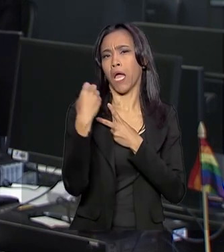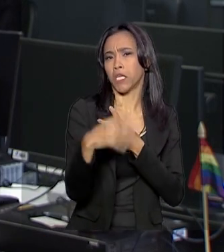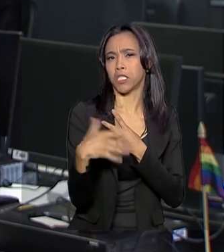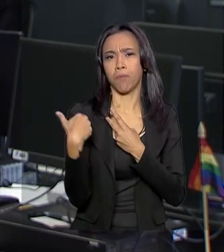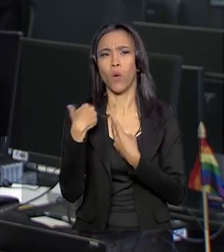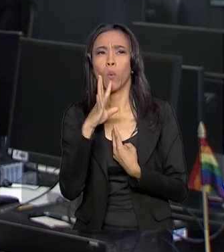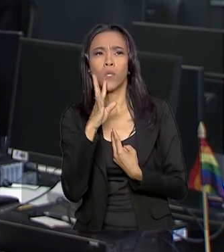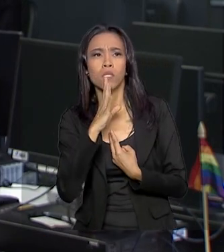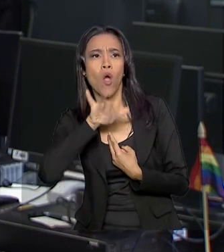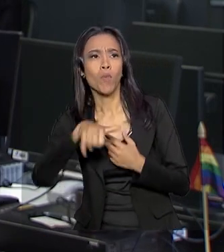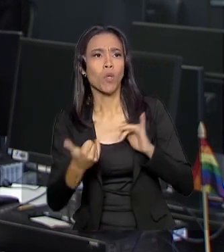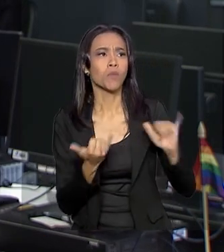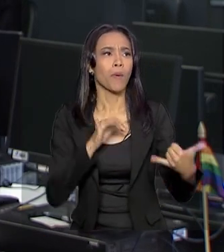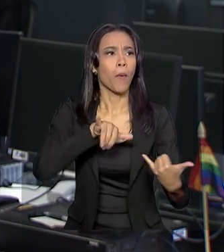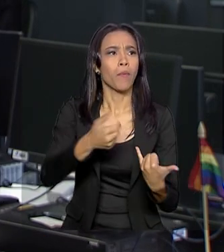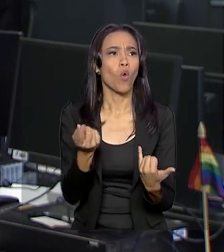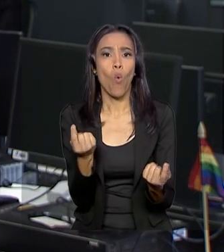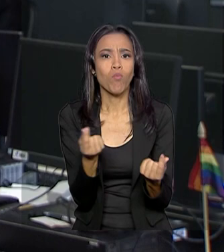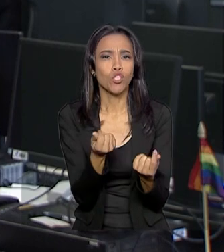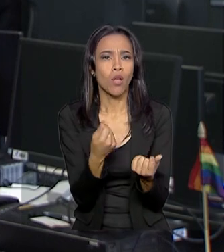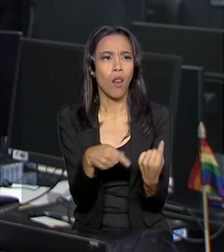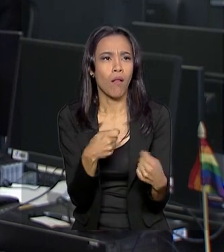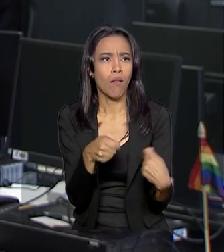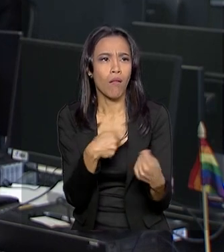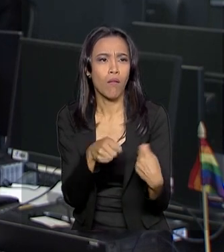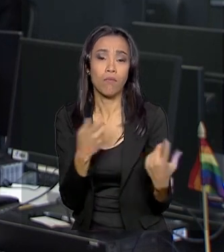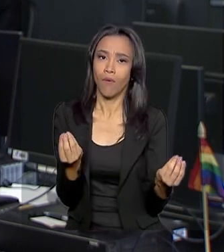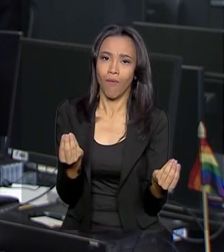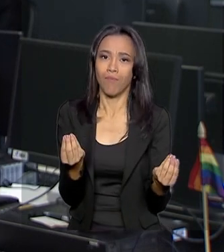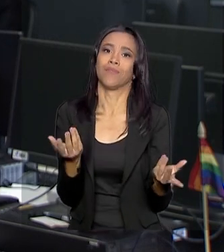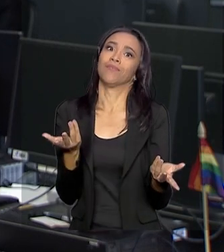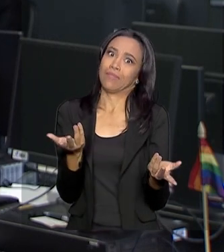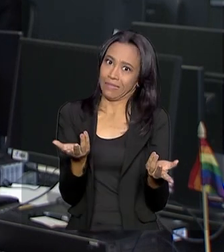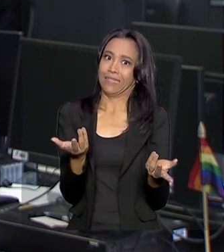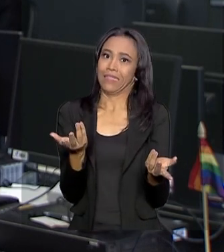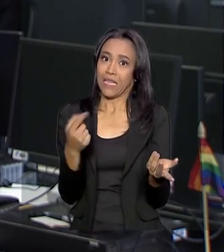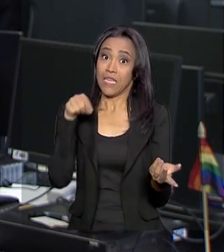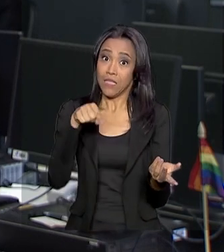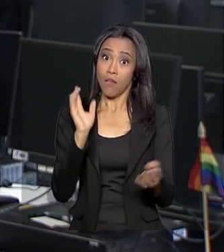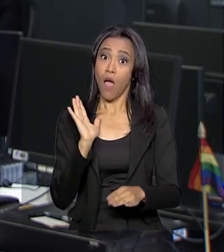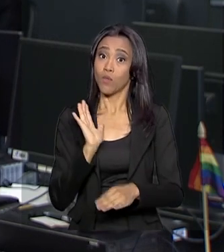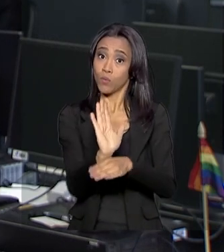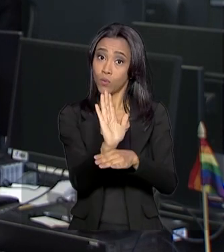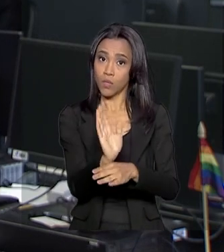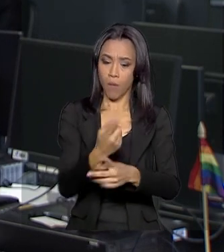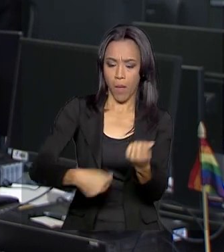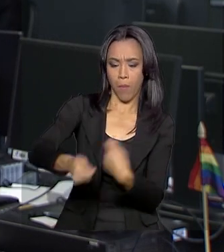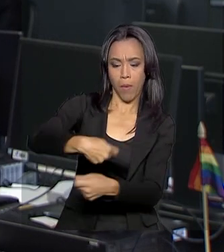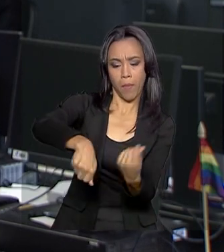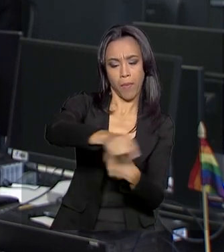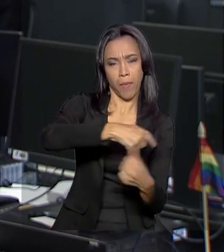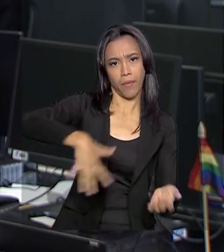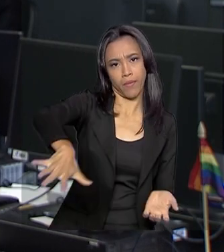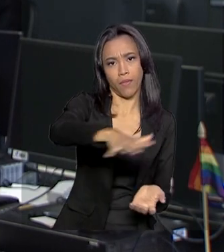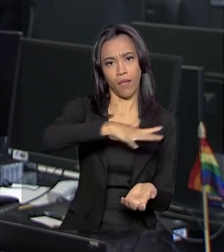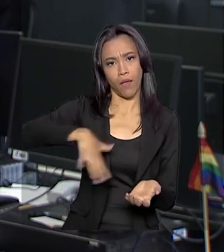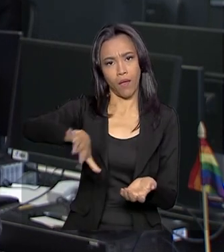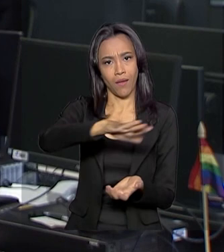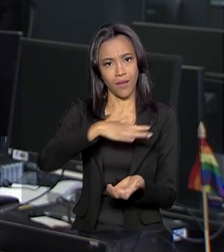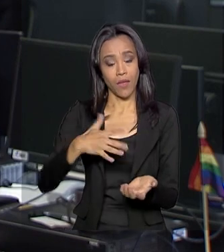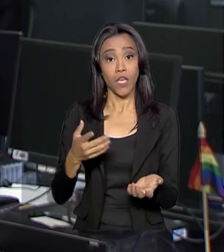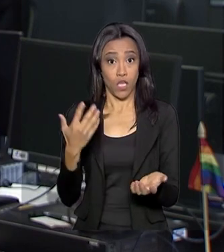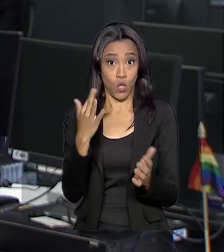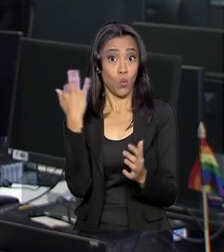novas oportunidades de ganhar dinheiro no Brasil afora, acaba movimentando a economia e faz o setor turístico